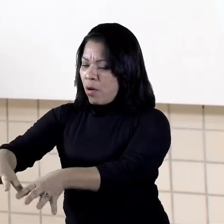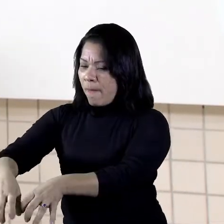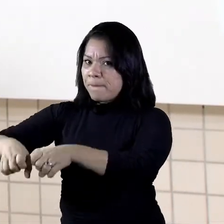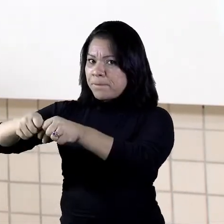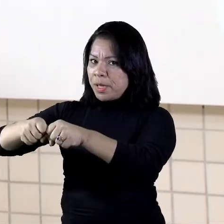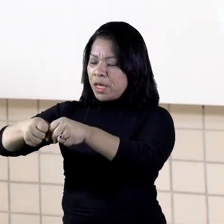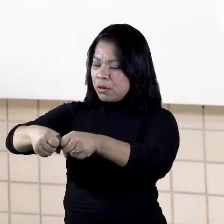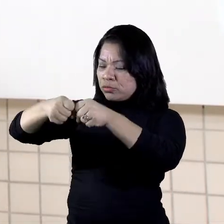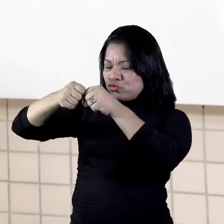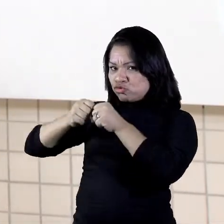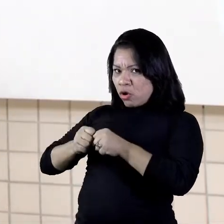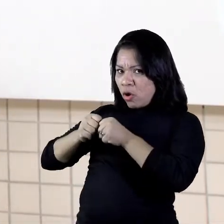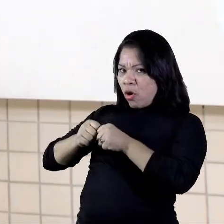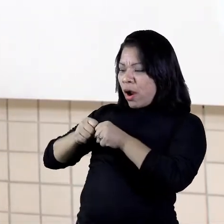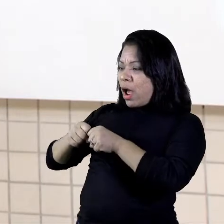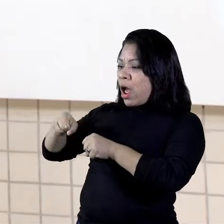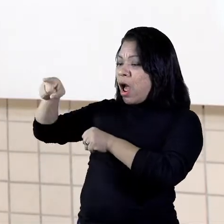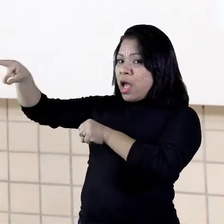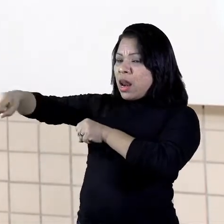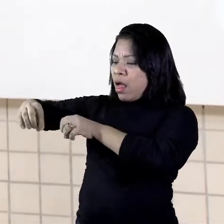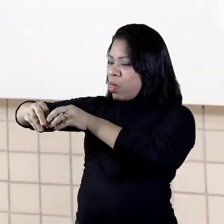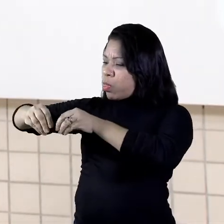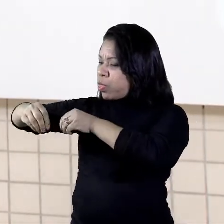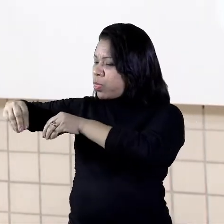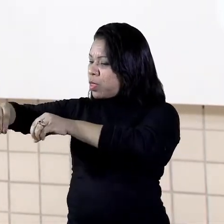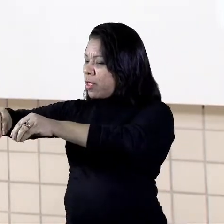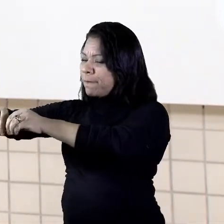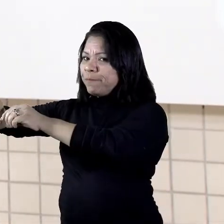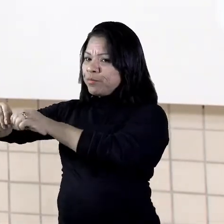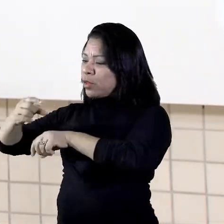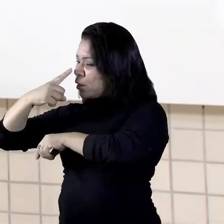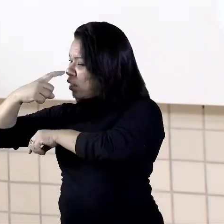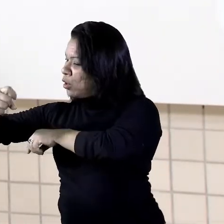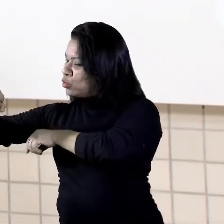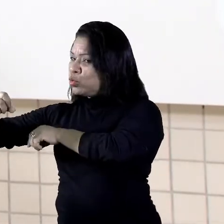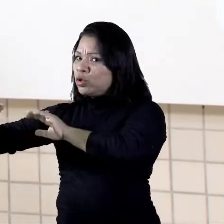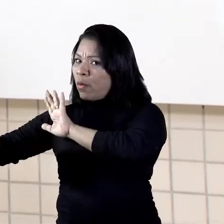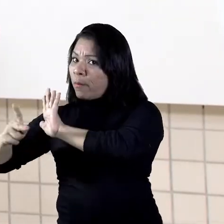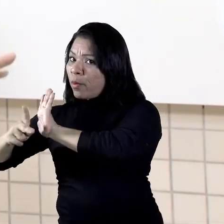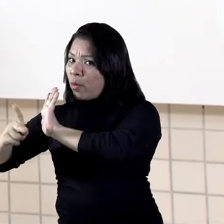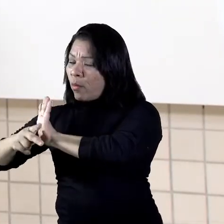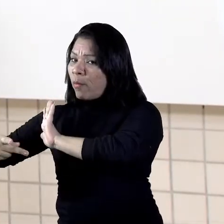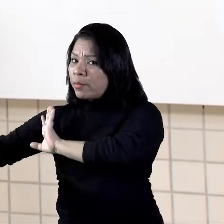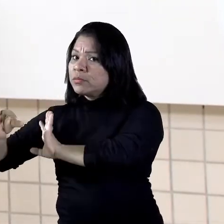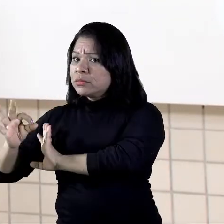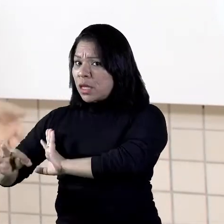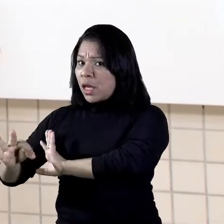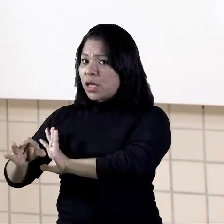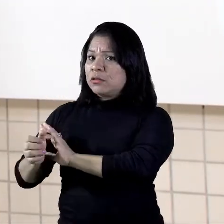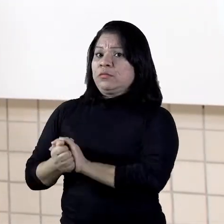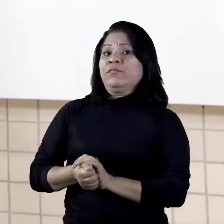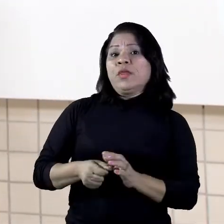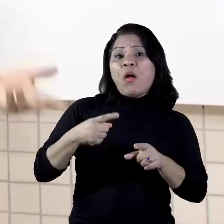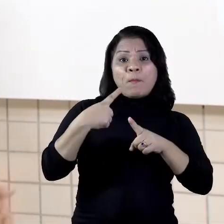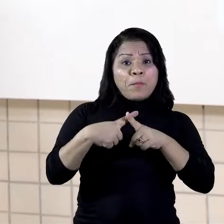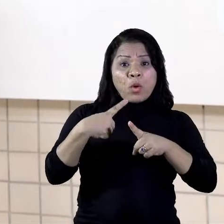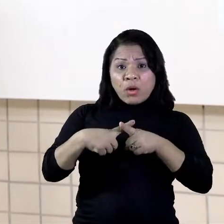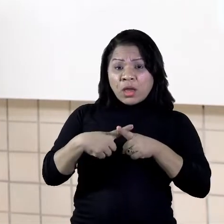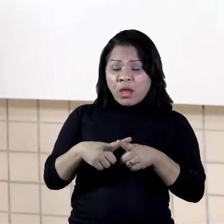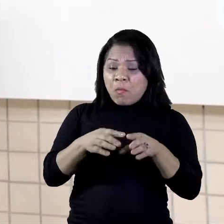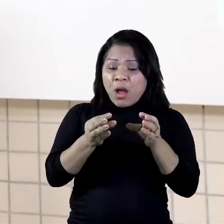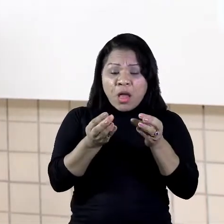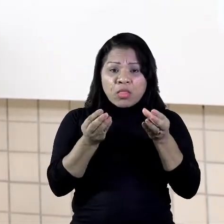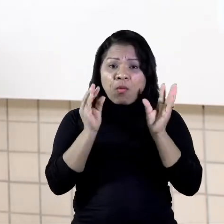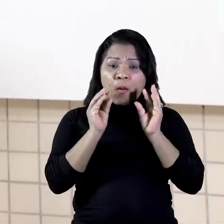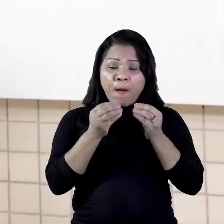tudo tem que ser colocado na forma correta, descartado da forma correta para não prejudicar os demais seres que